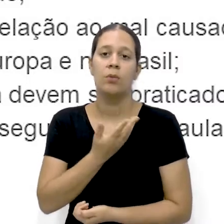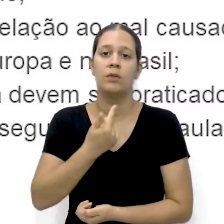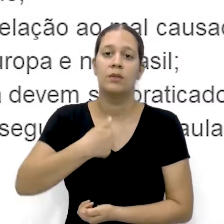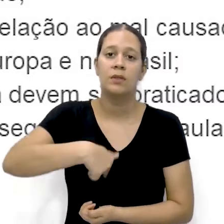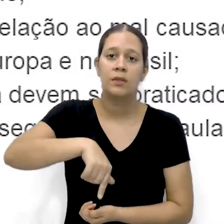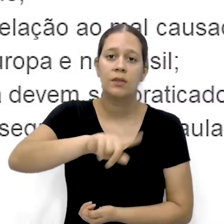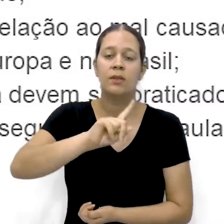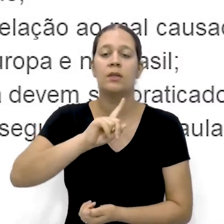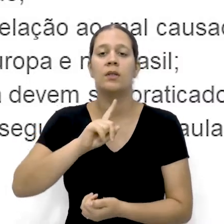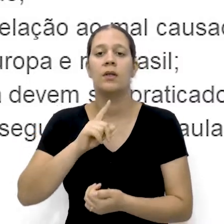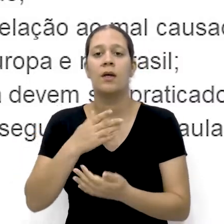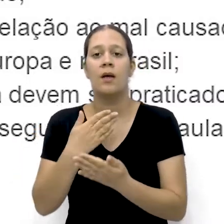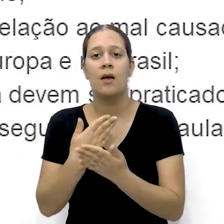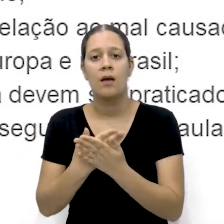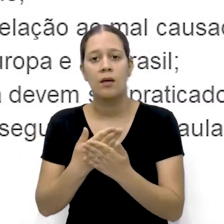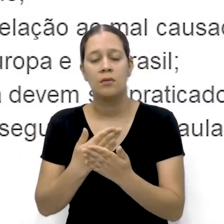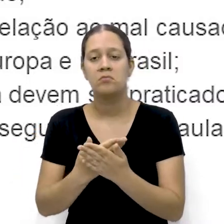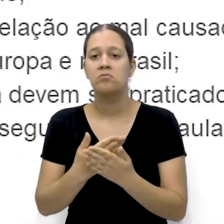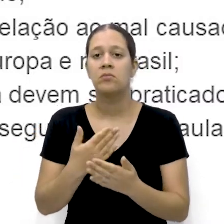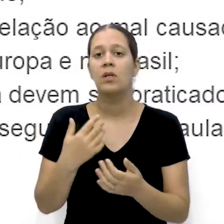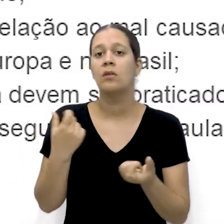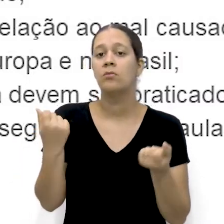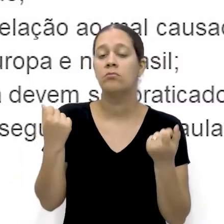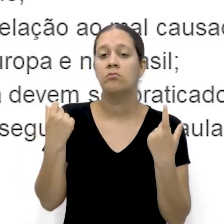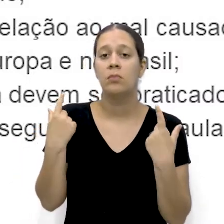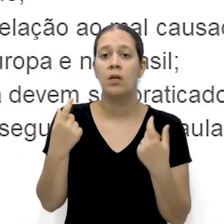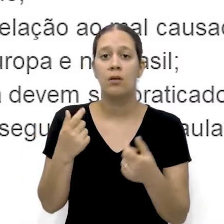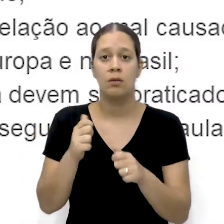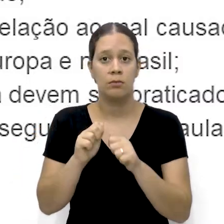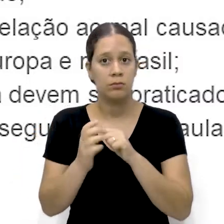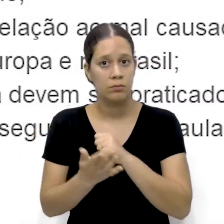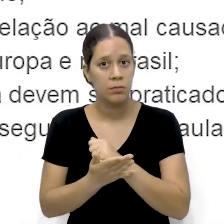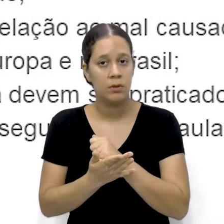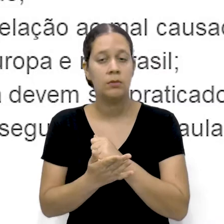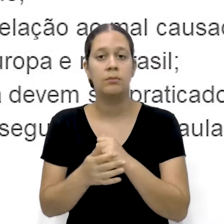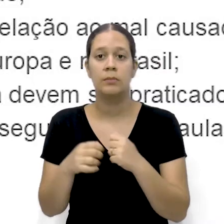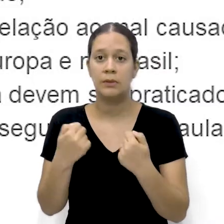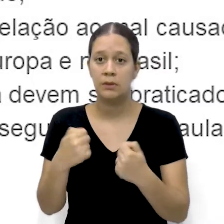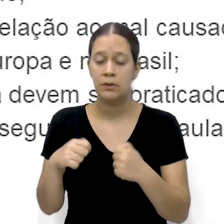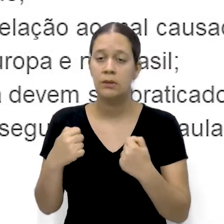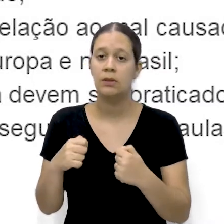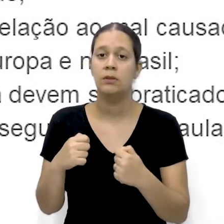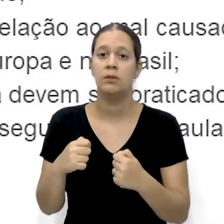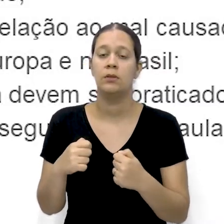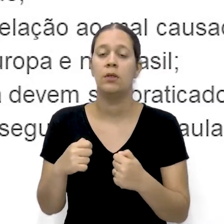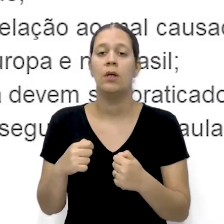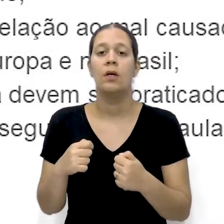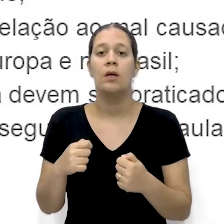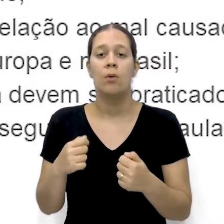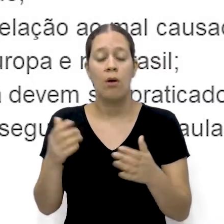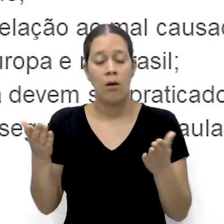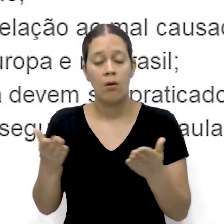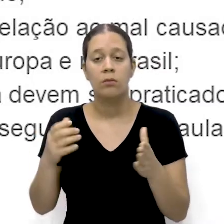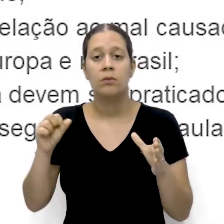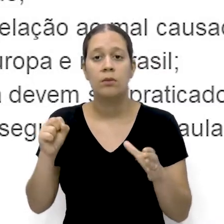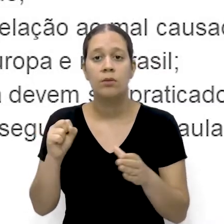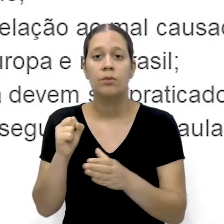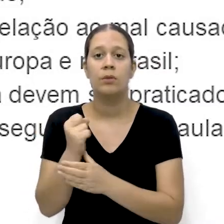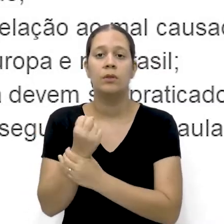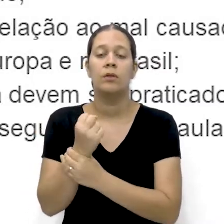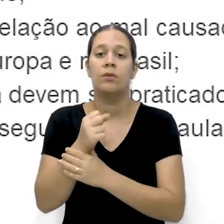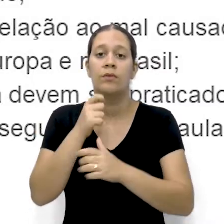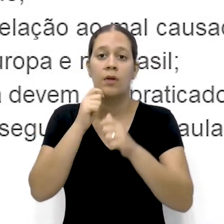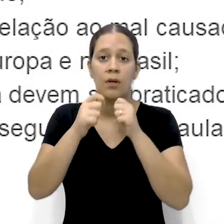aulas Não se importar Com a pandemia Por medo De enfrentar a realidade Vida estar mais segura E